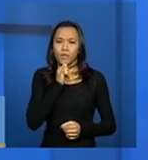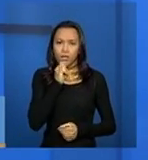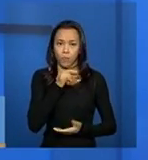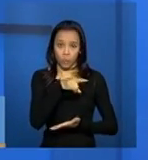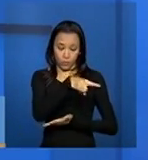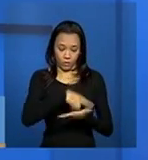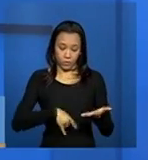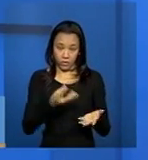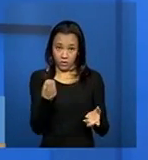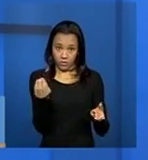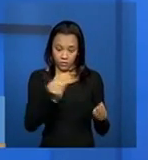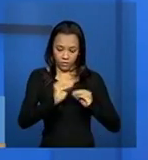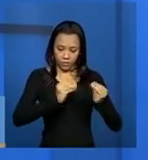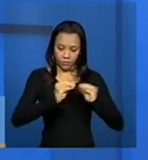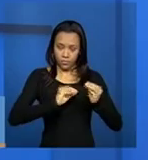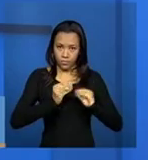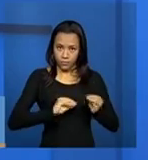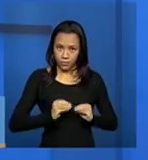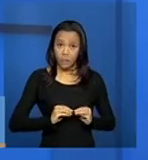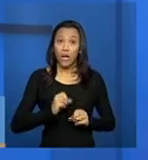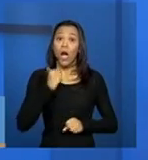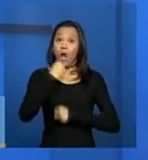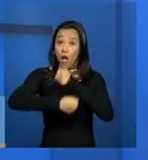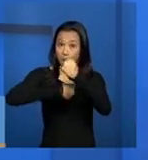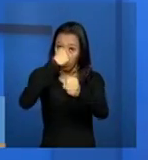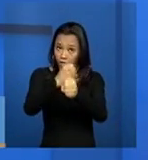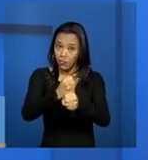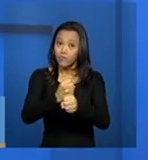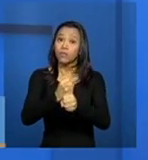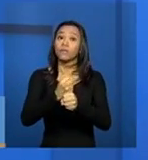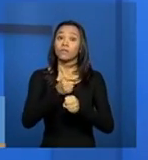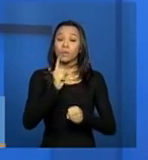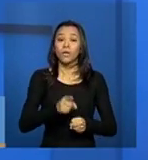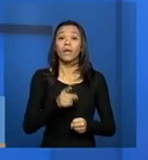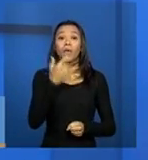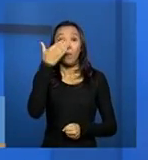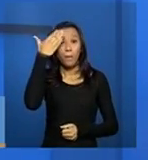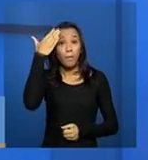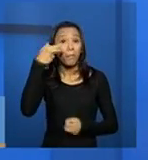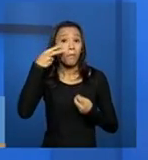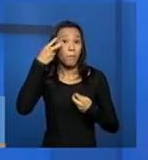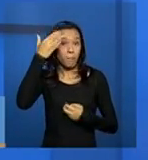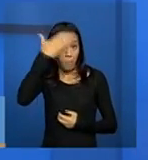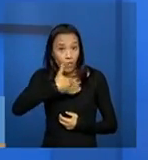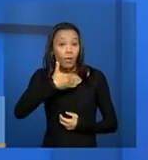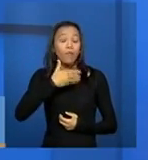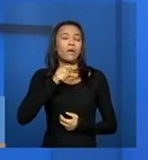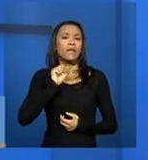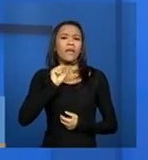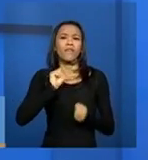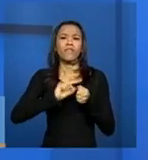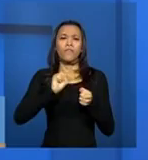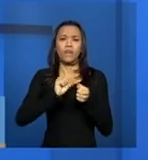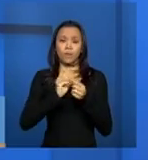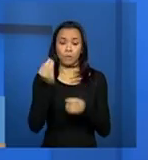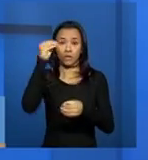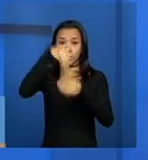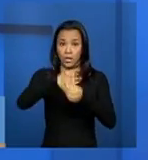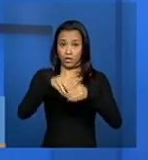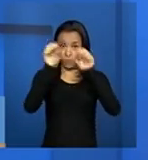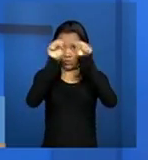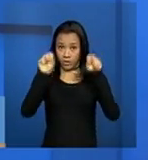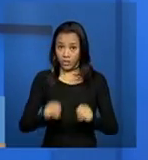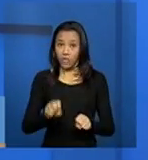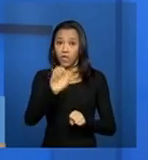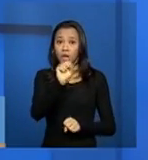demonstrativo anual sintético, ou contrário, demonstrativo sintético anual, que é feito diretamente no sistema SuasWeb